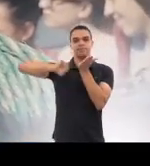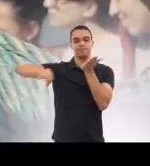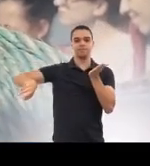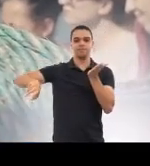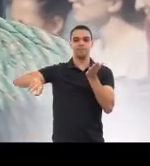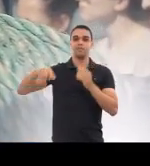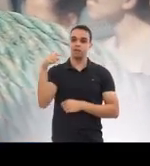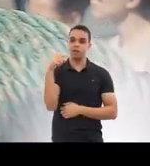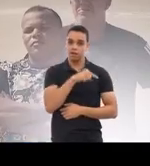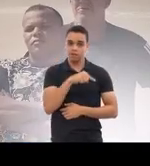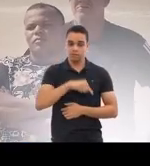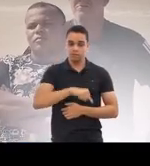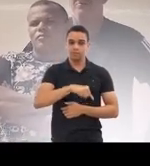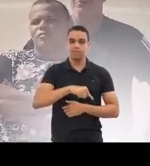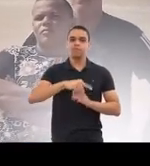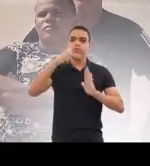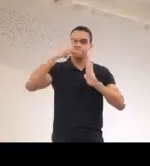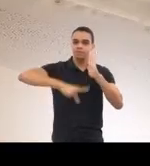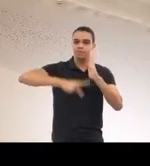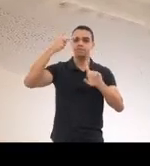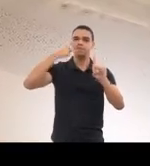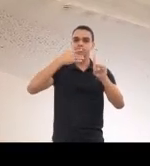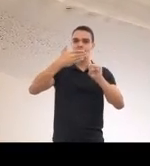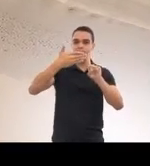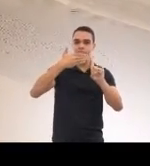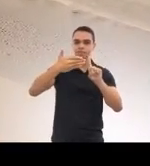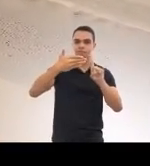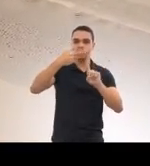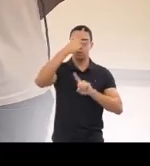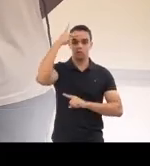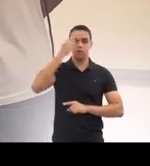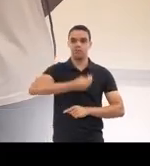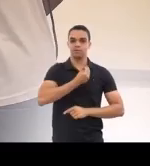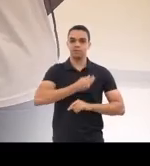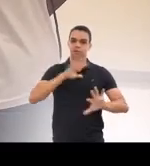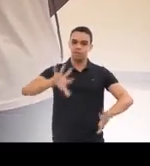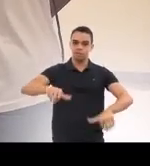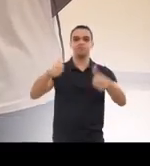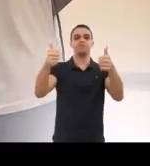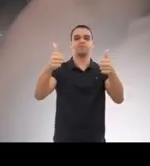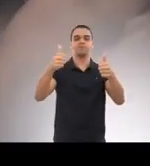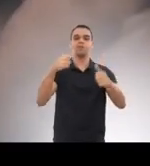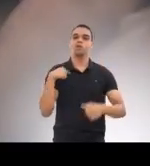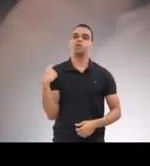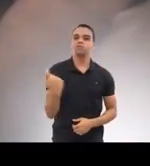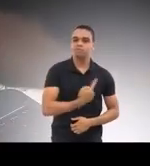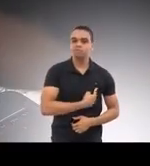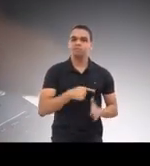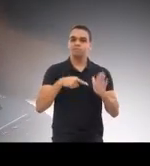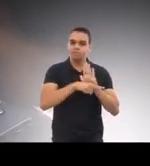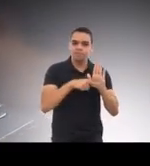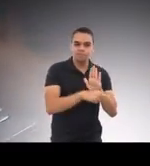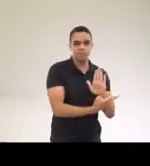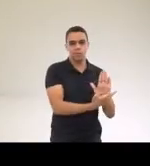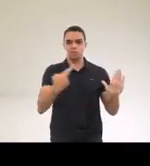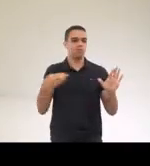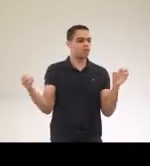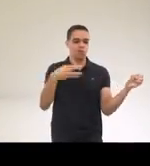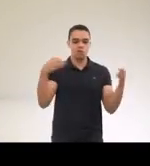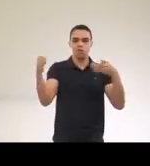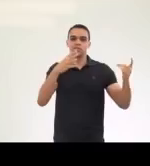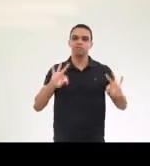projetos de extensão que melhoram o dia a dia das pessoas. Somos pesquisas que trazem soluções